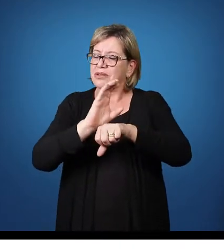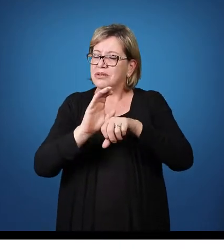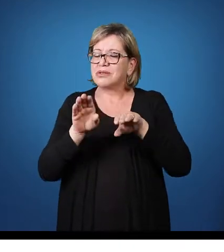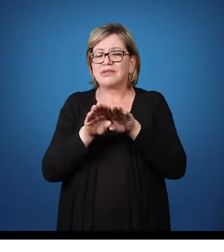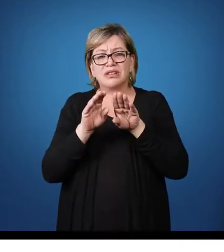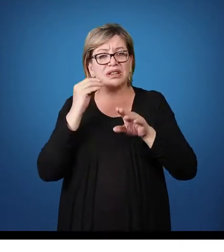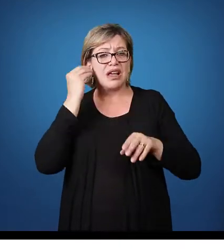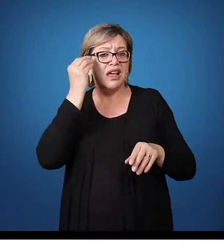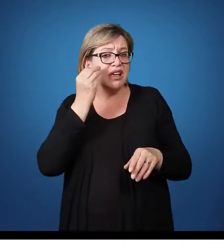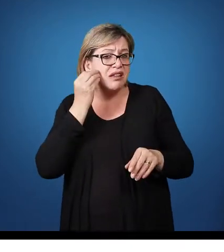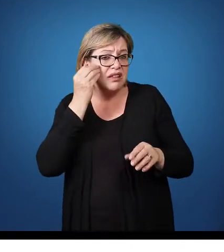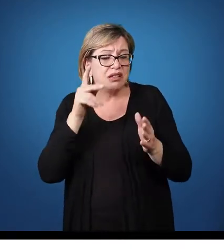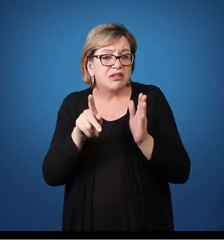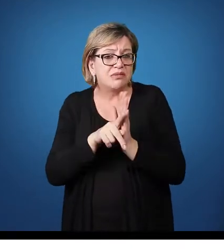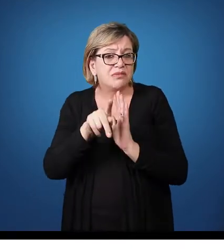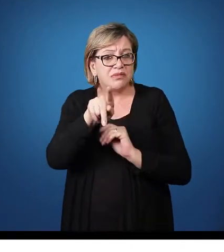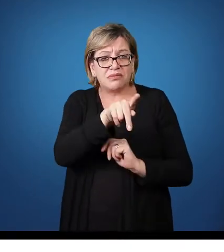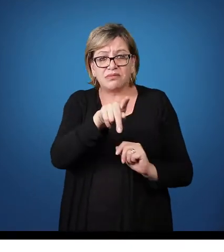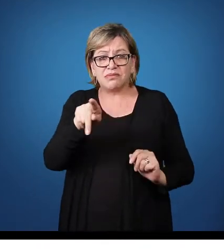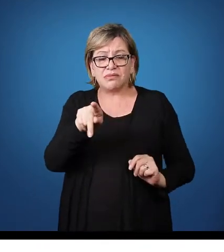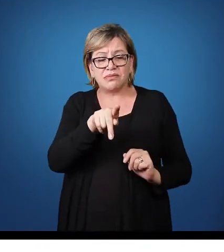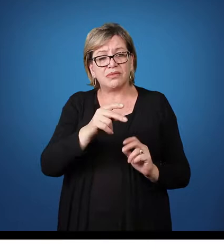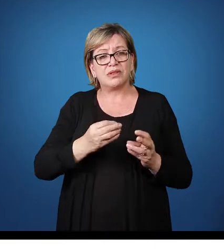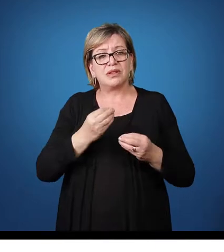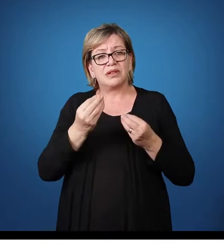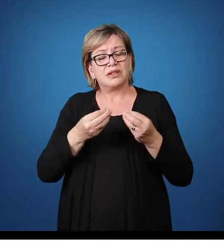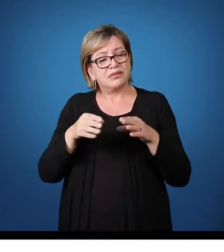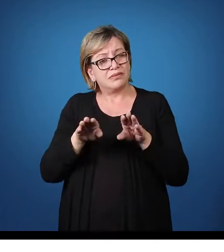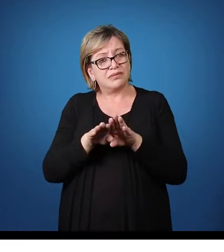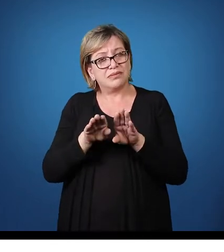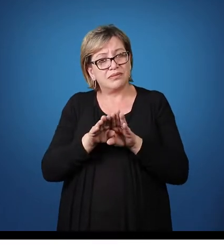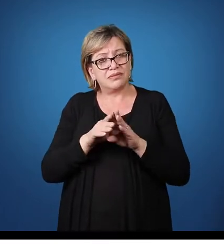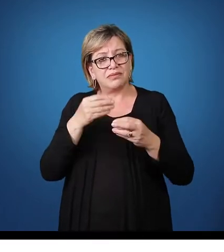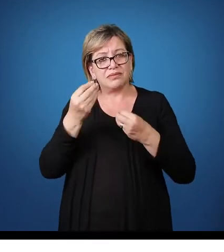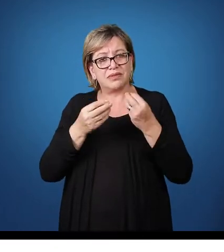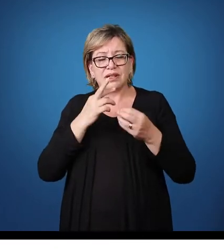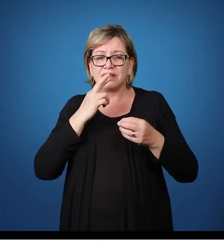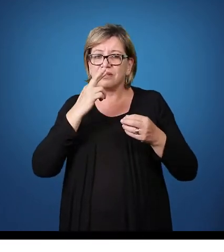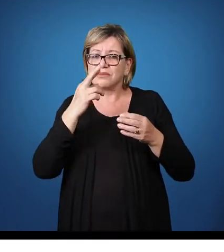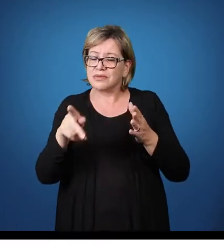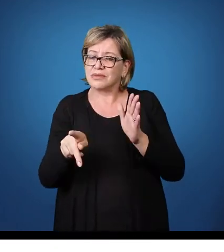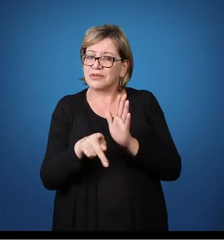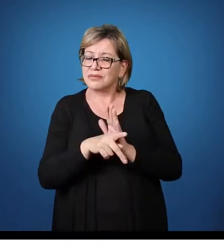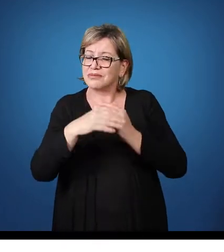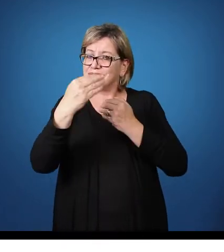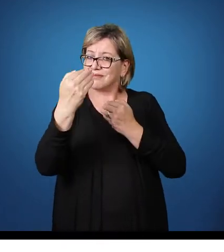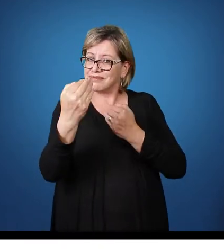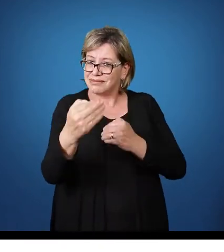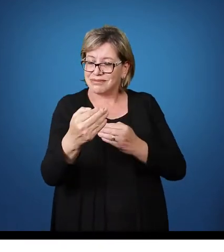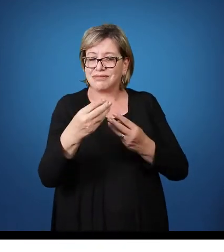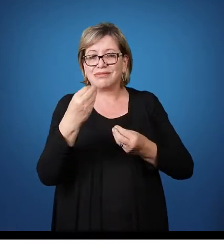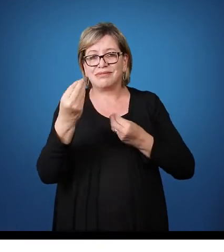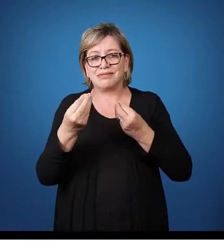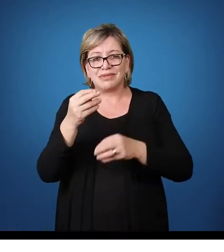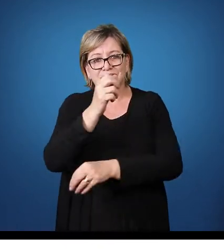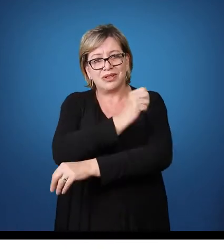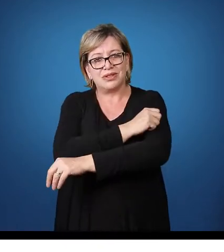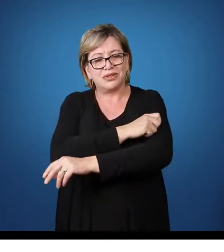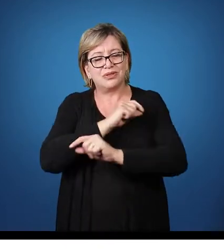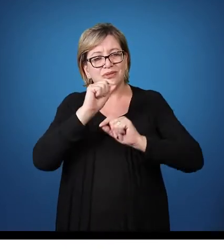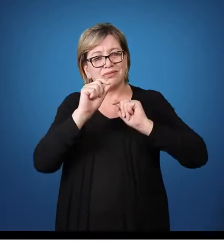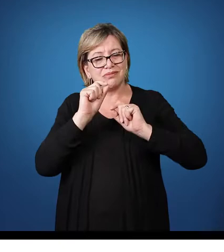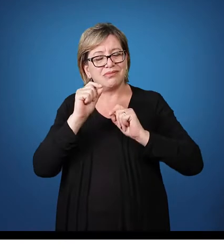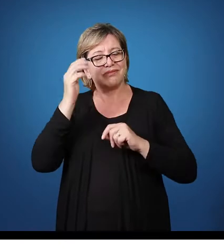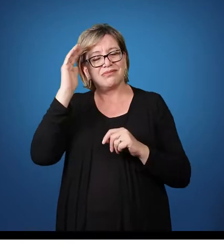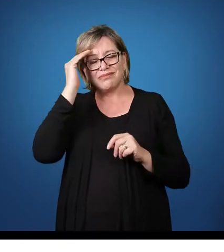experiências enquanto educador Também no resultado das avaliações dos alunos acerca do que